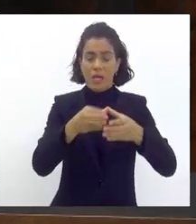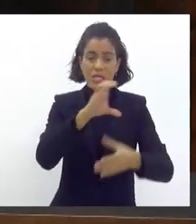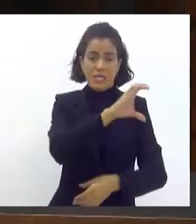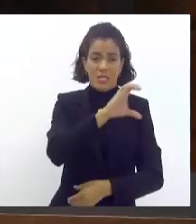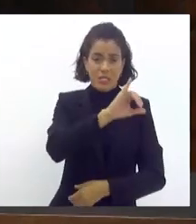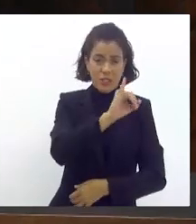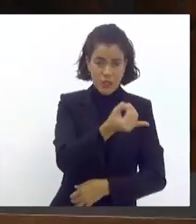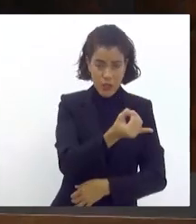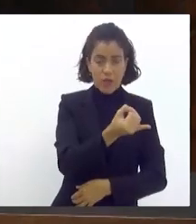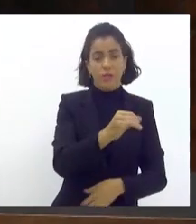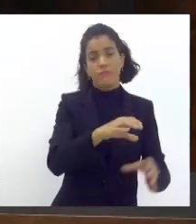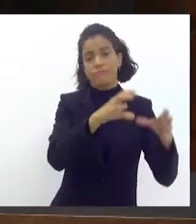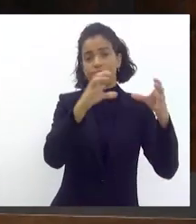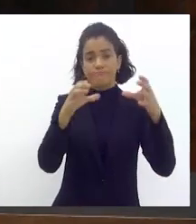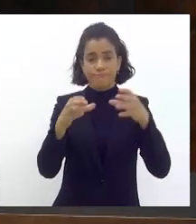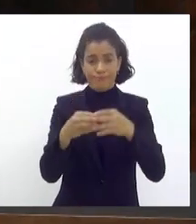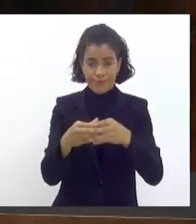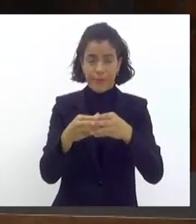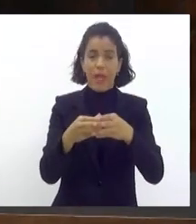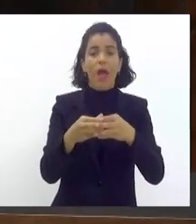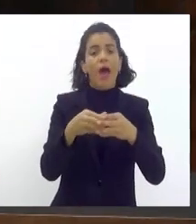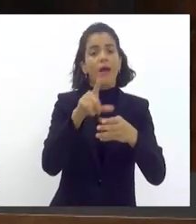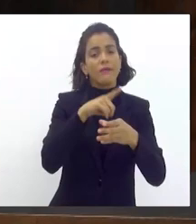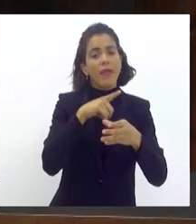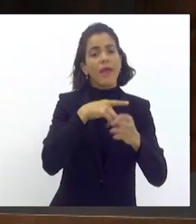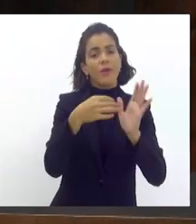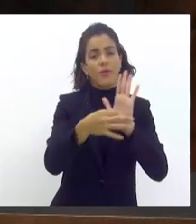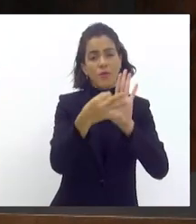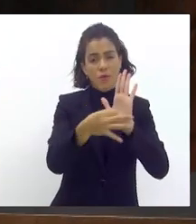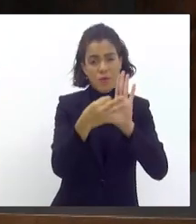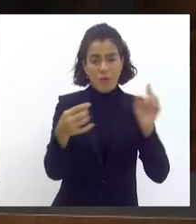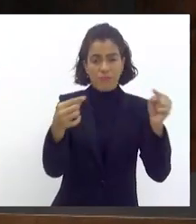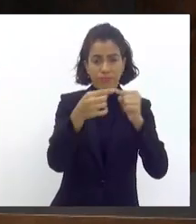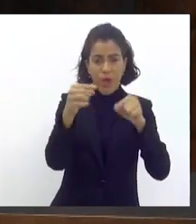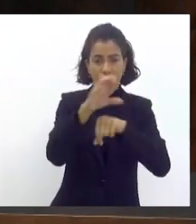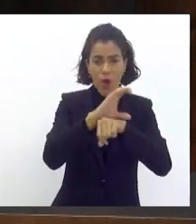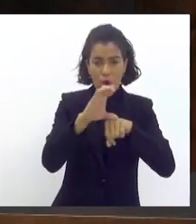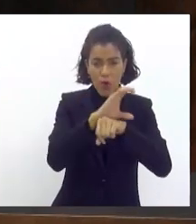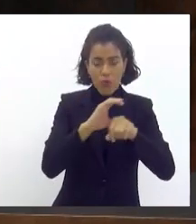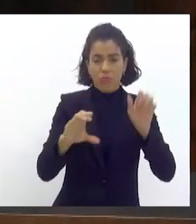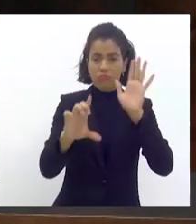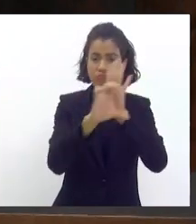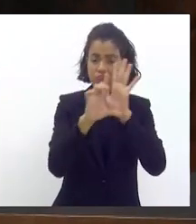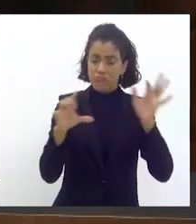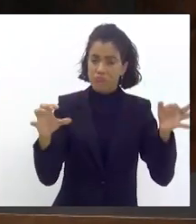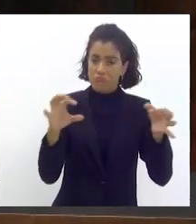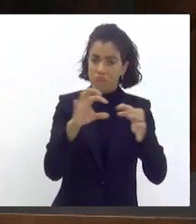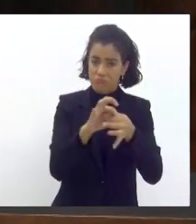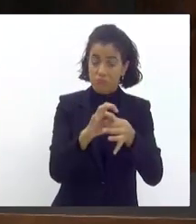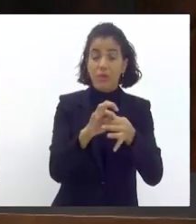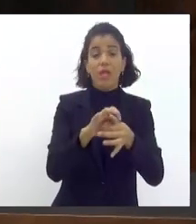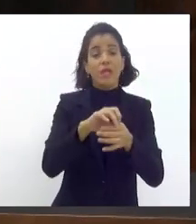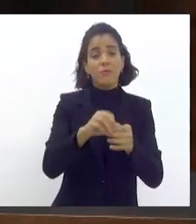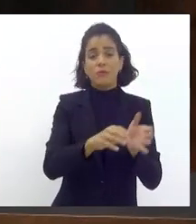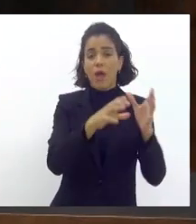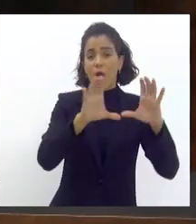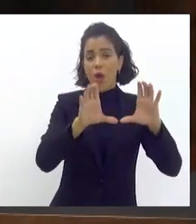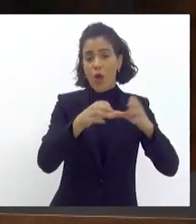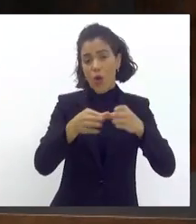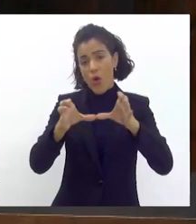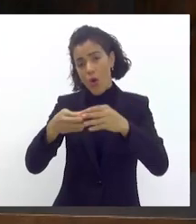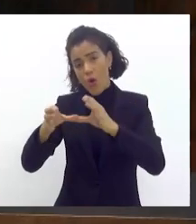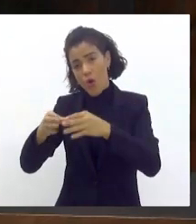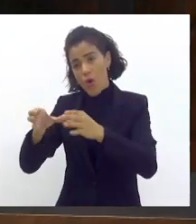que é a Comissão de Constituição e Justiça, ali recebe o parecer pela constitucionalidade, pela legalidade ou não, depois ela passa pelas comissões